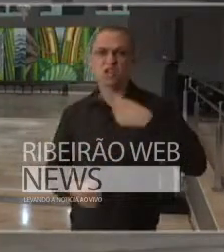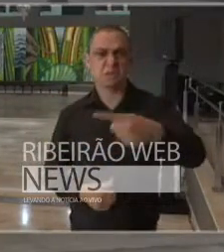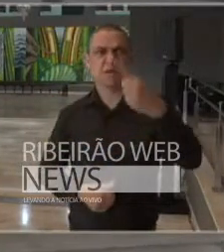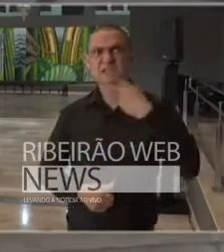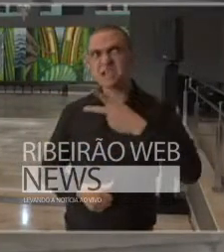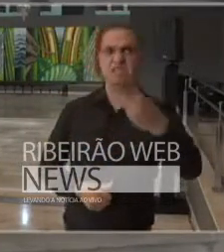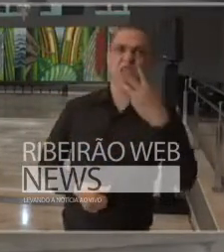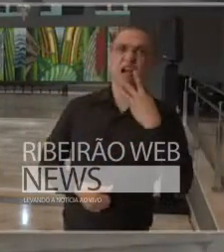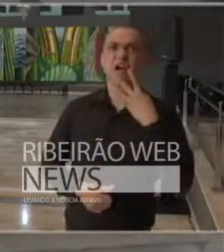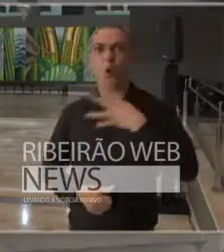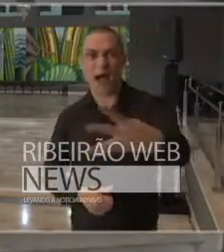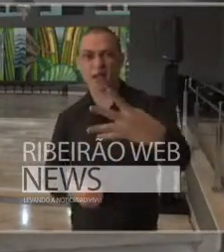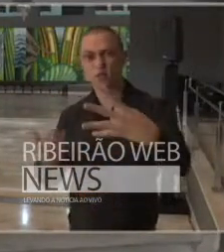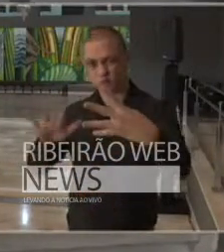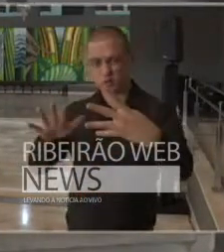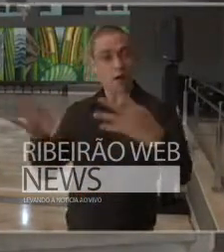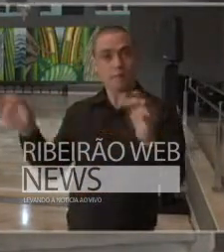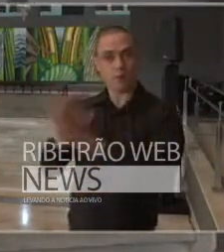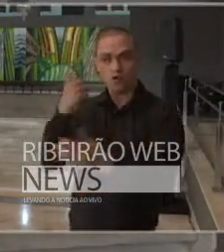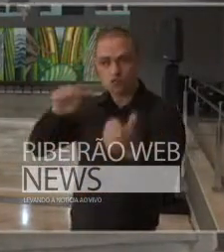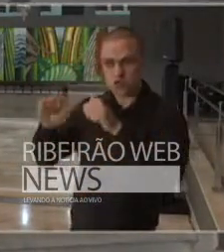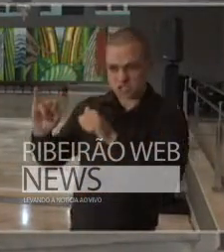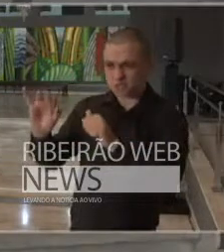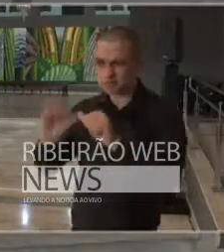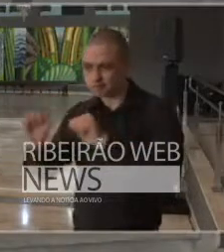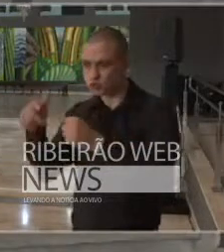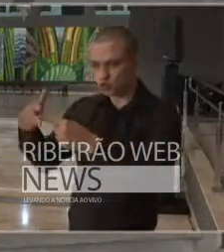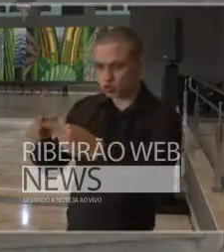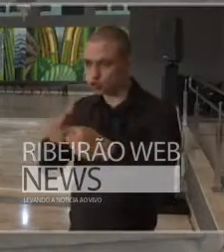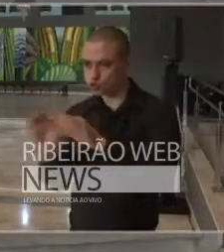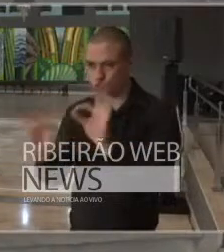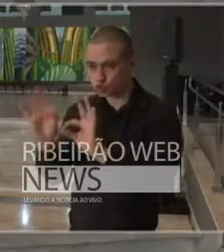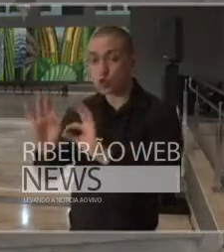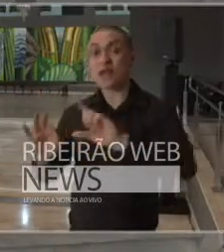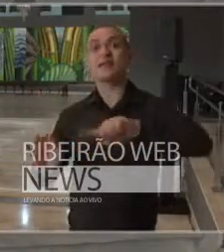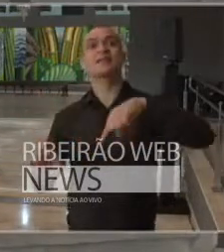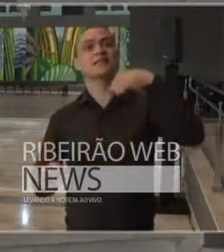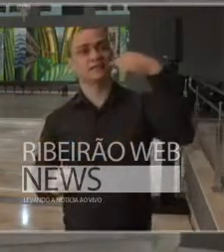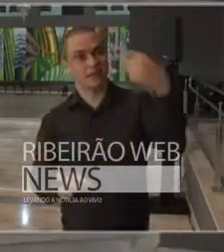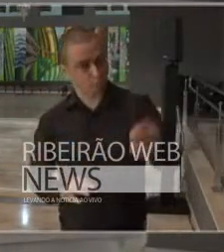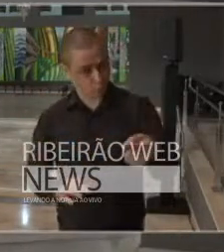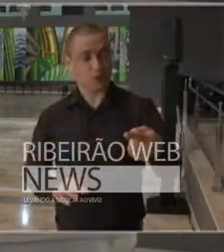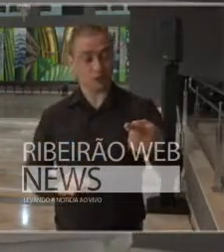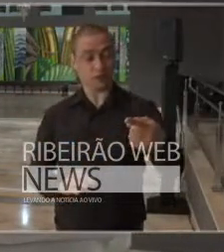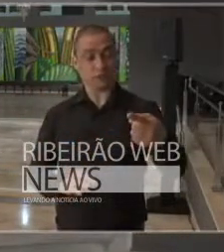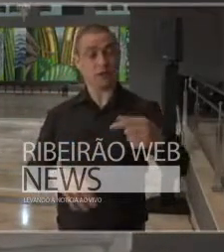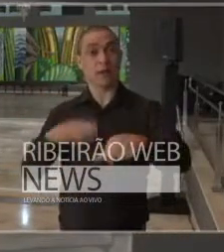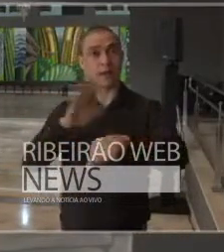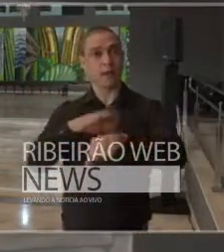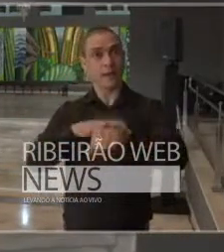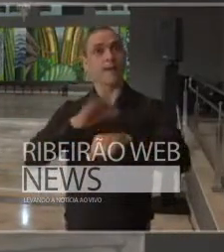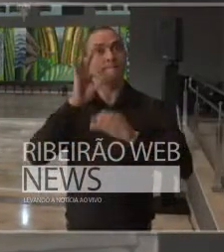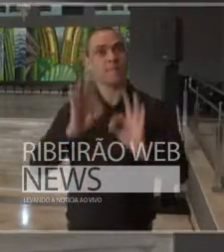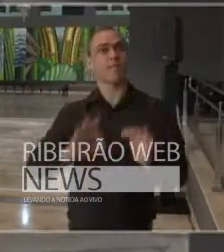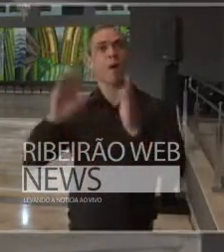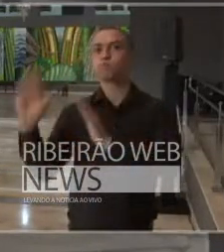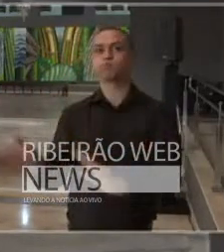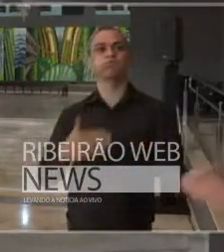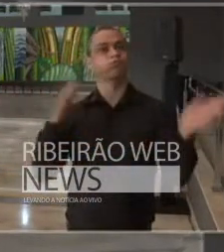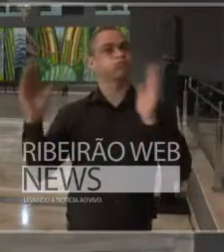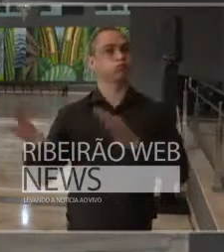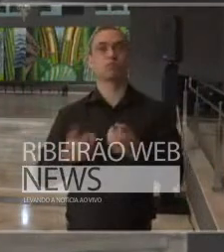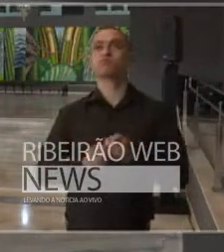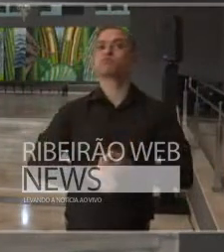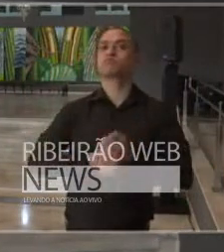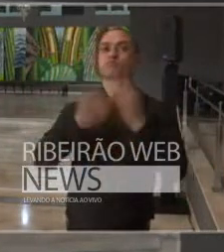dados e fazer ajustes se forem necessários e a partir daí podemos utilizar em